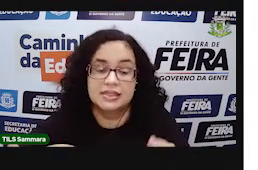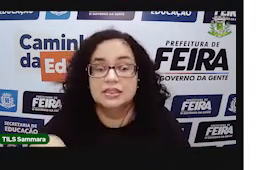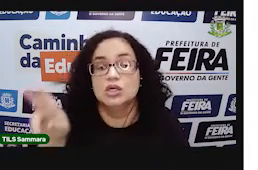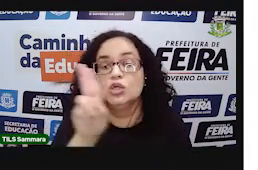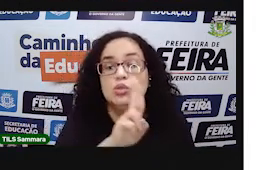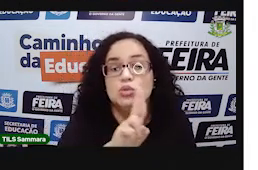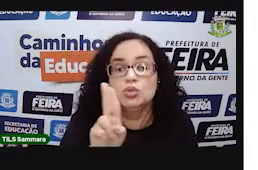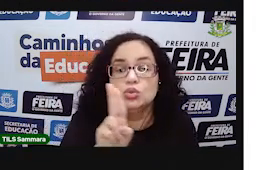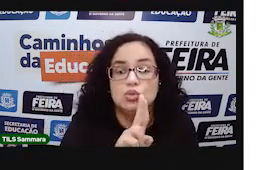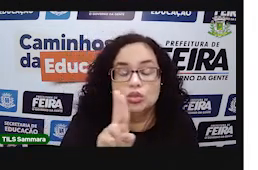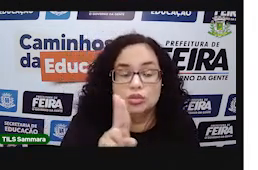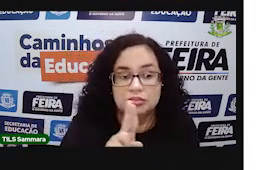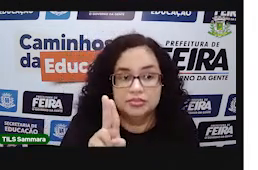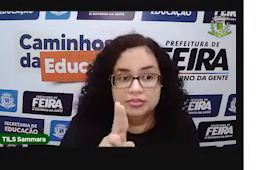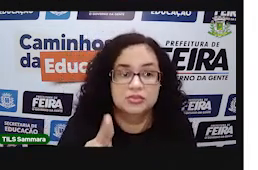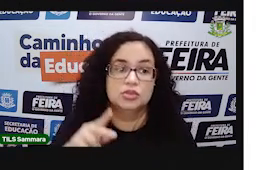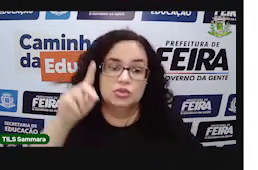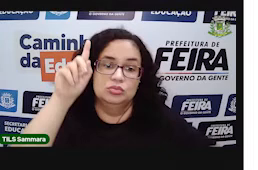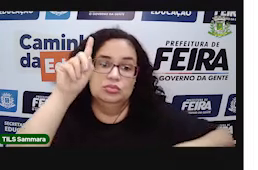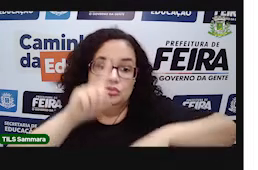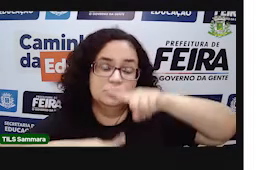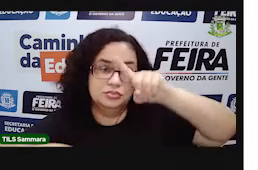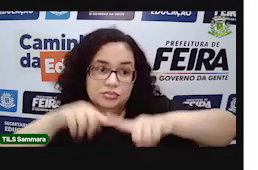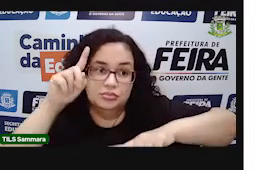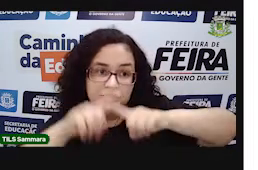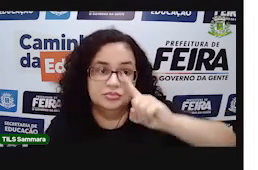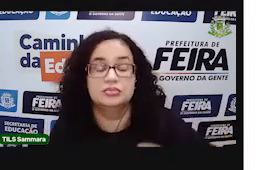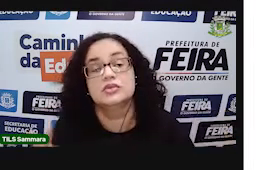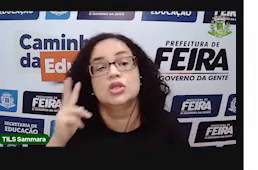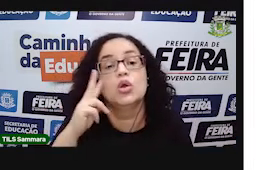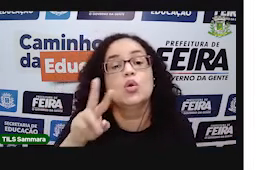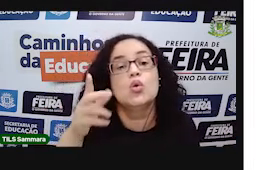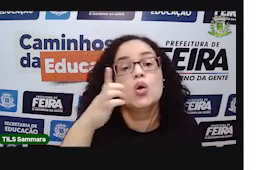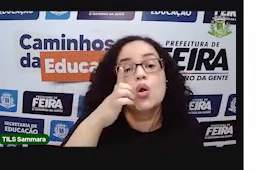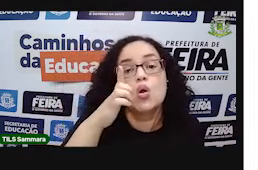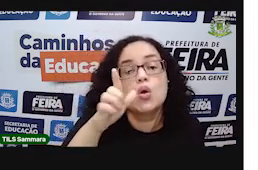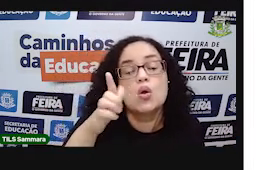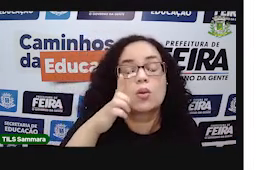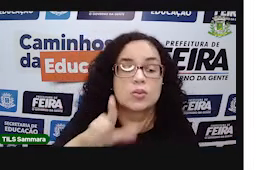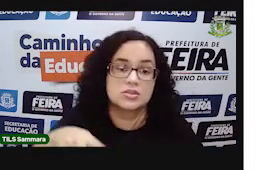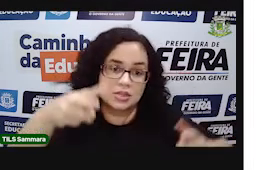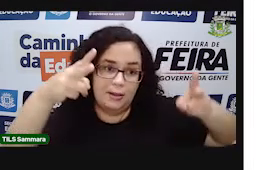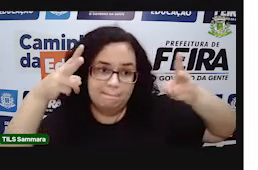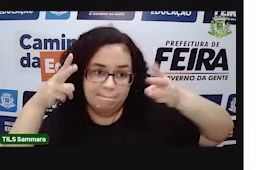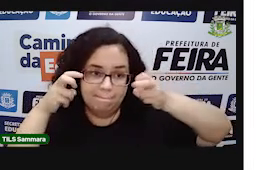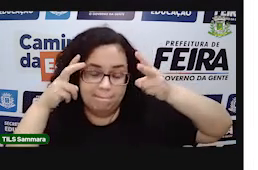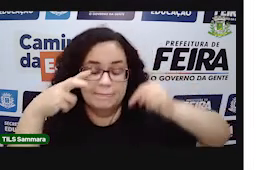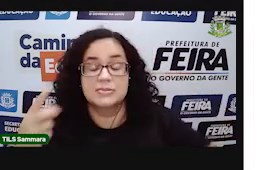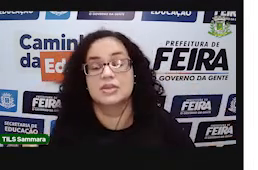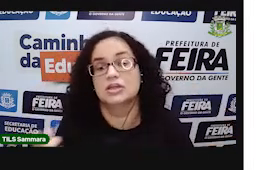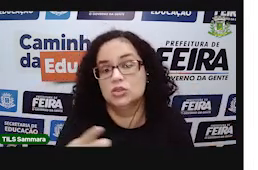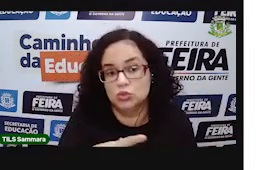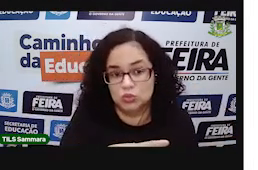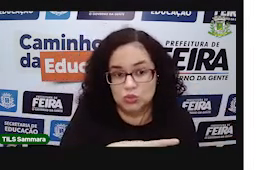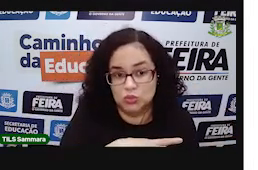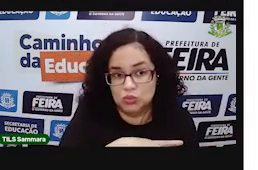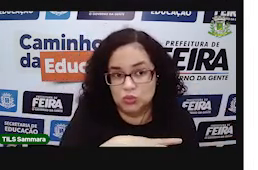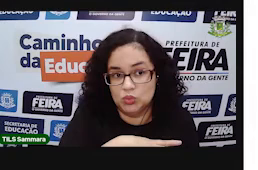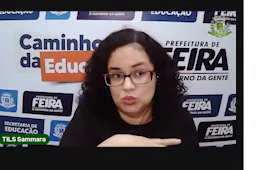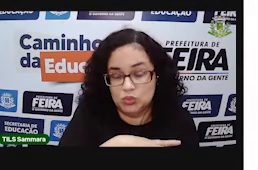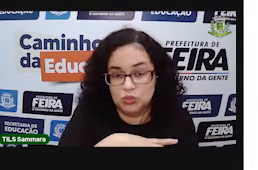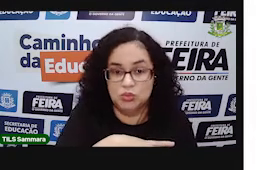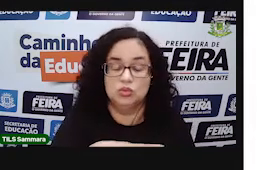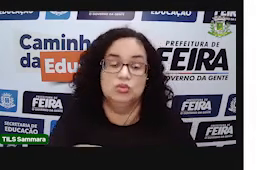e escreve o nome de todos esses objetos que você consiga perceber